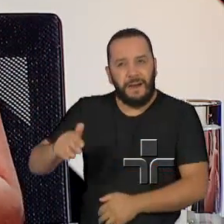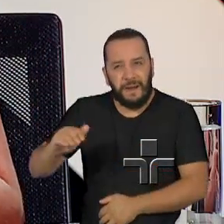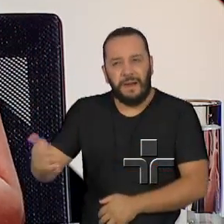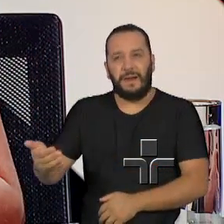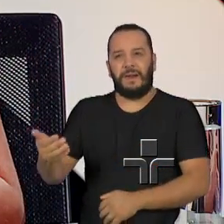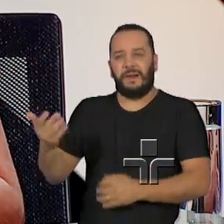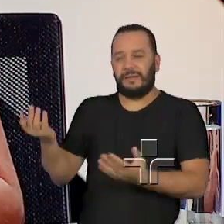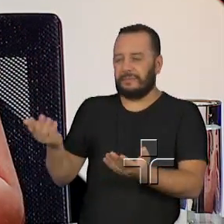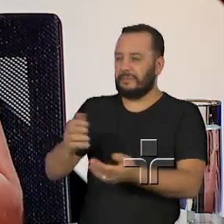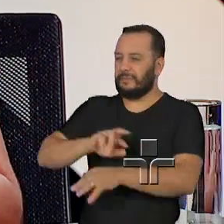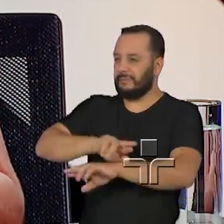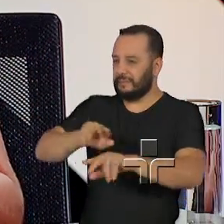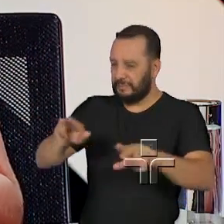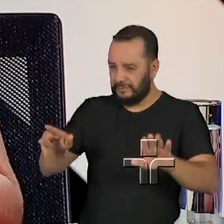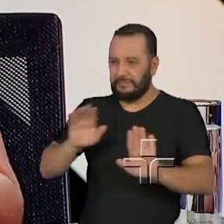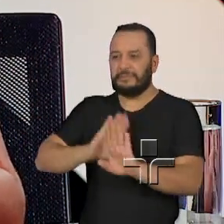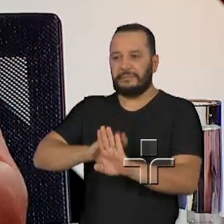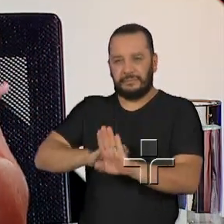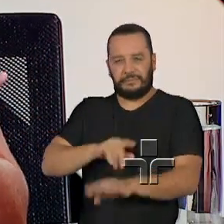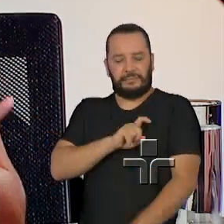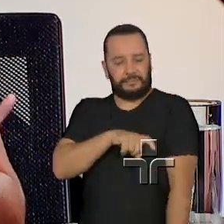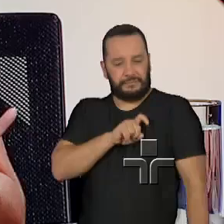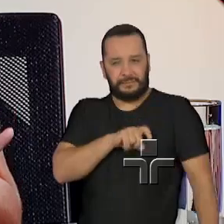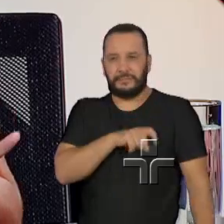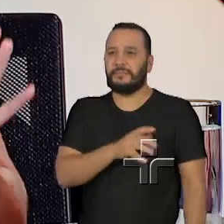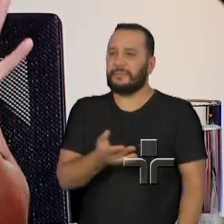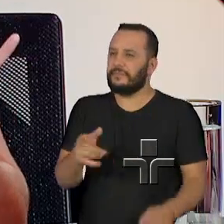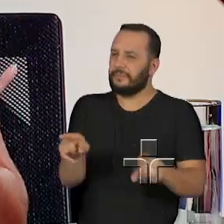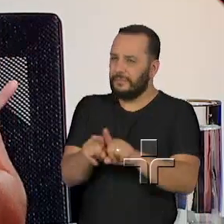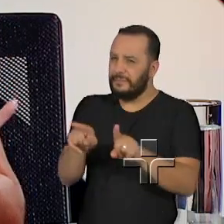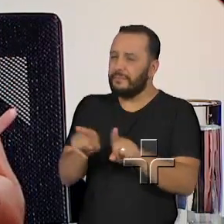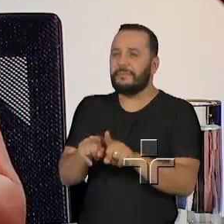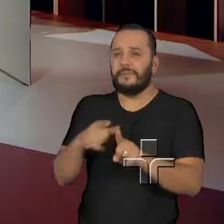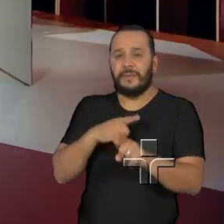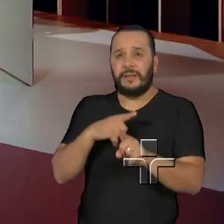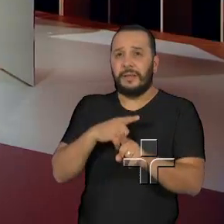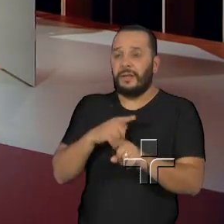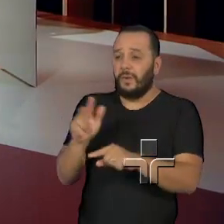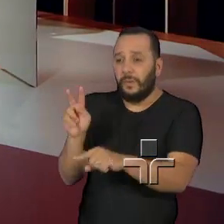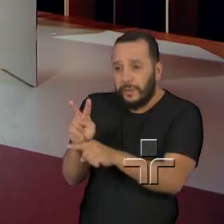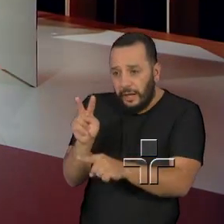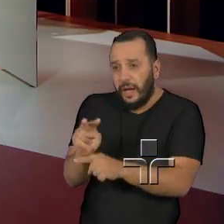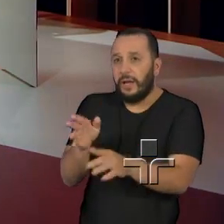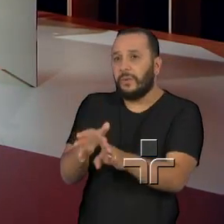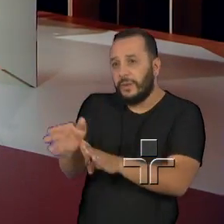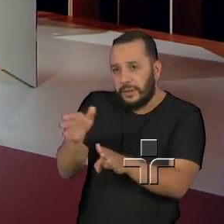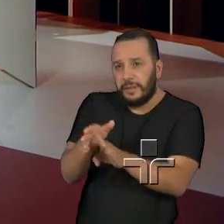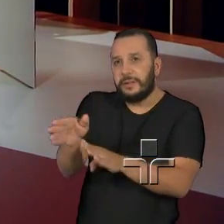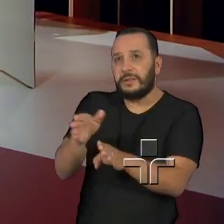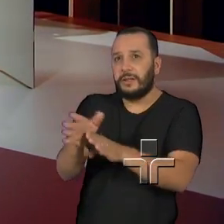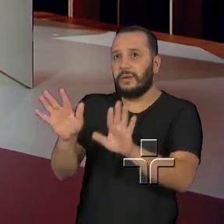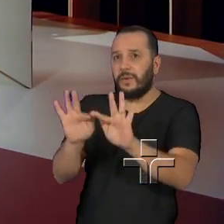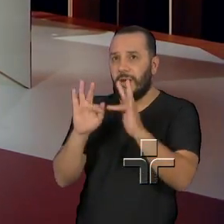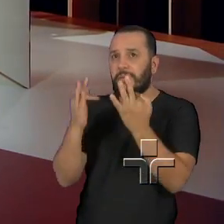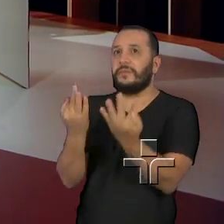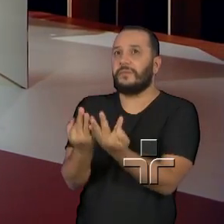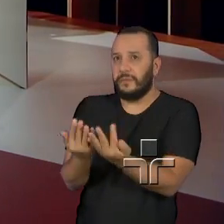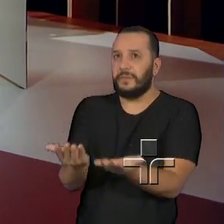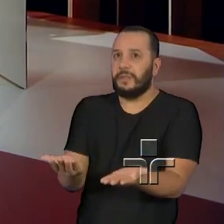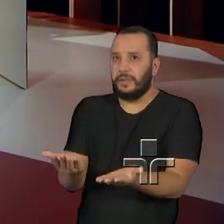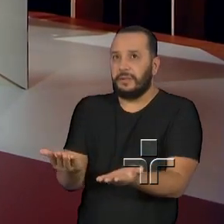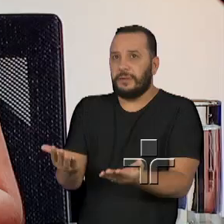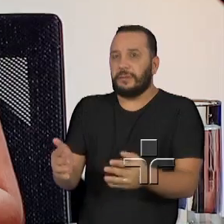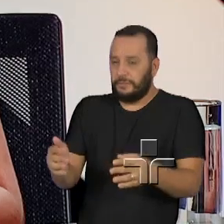fazer uma intervenção inicial de cuidado, de orientações, intervenções mais de